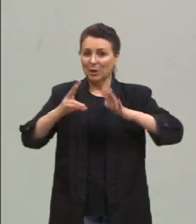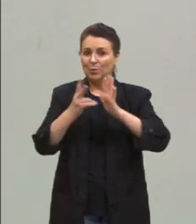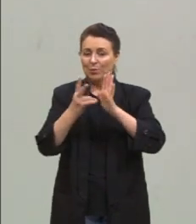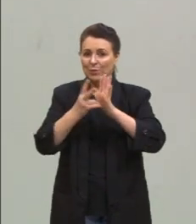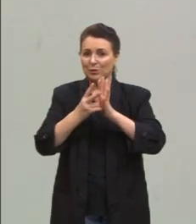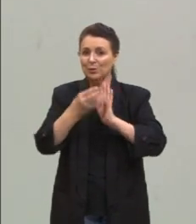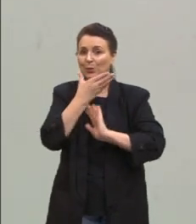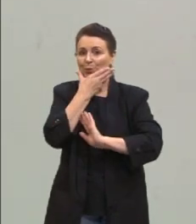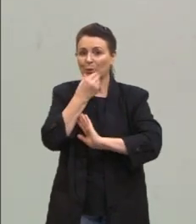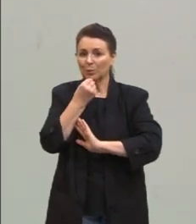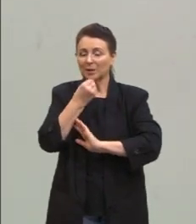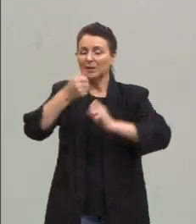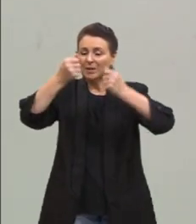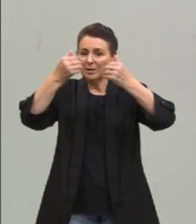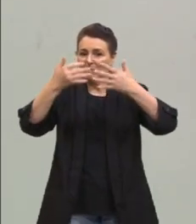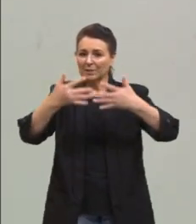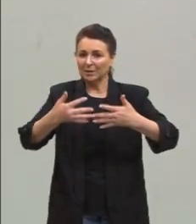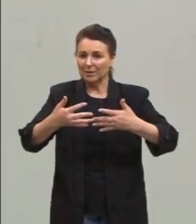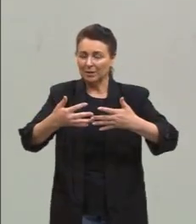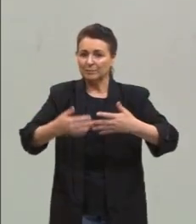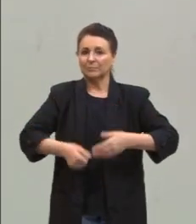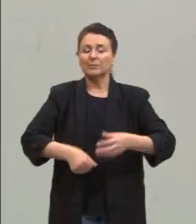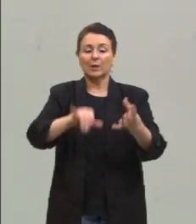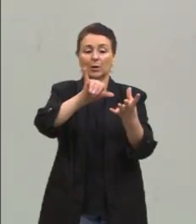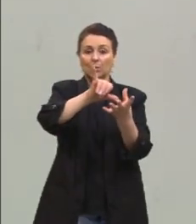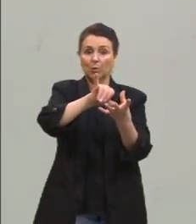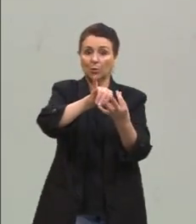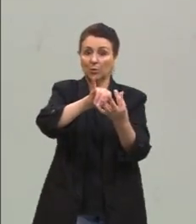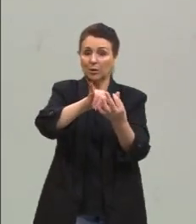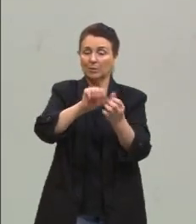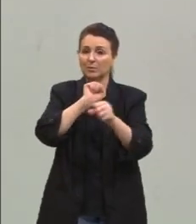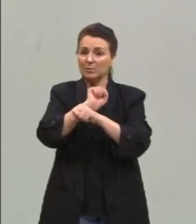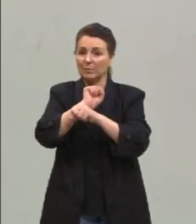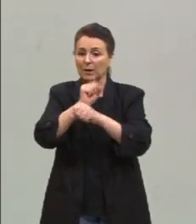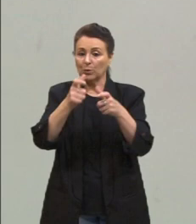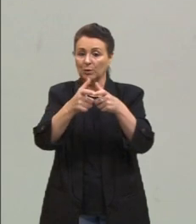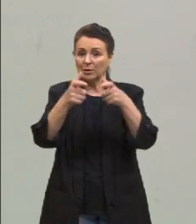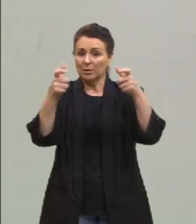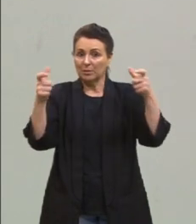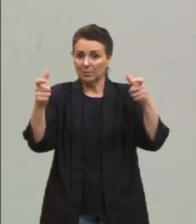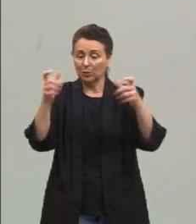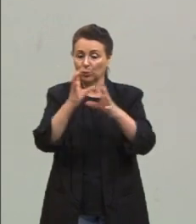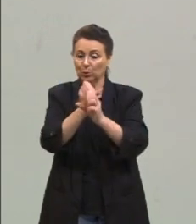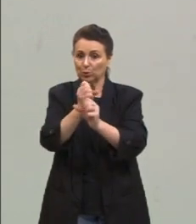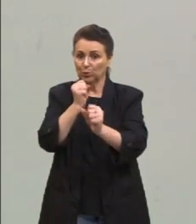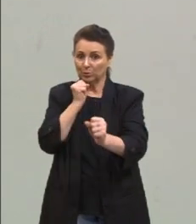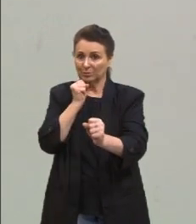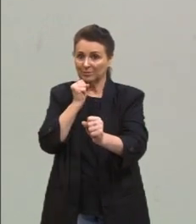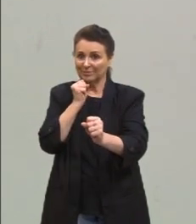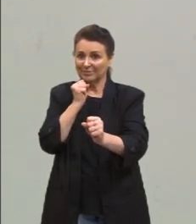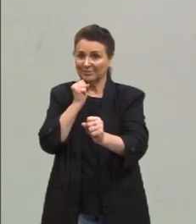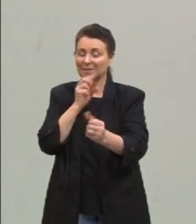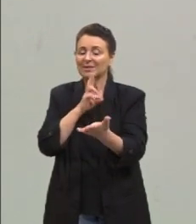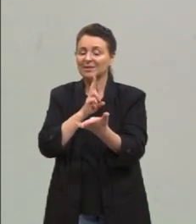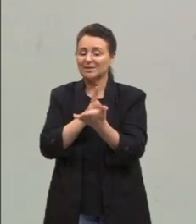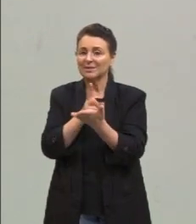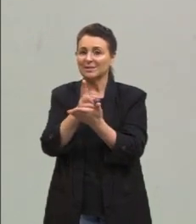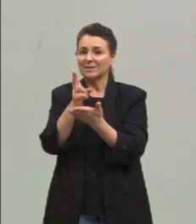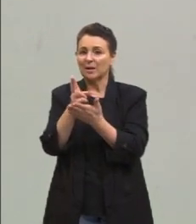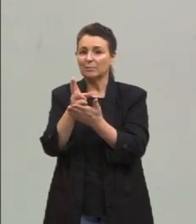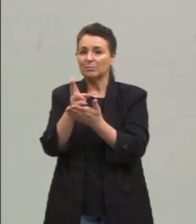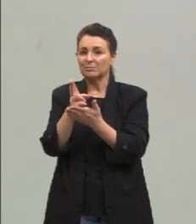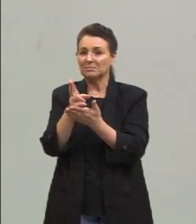ele vai falar sobre isso. No capitalismo, se espera que o crescimento do lucro seja sempre uma